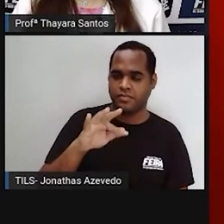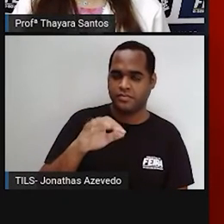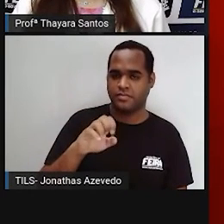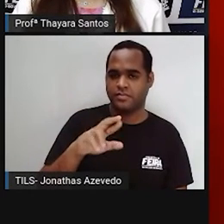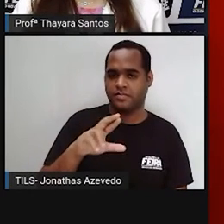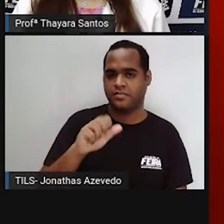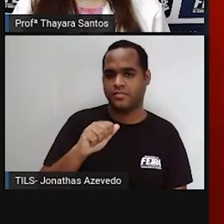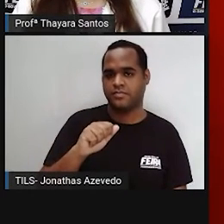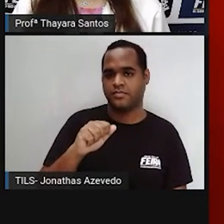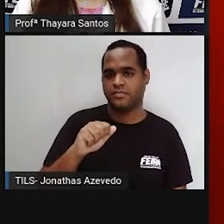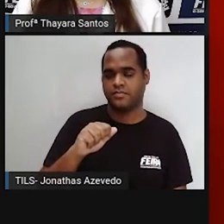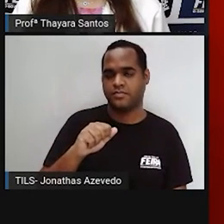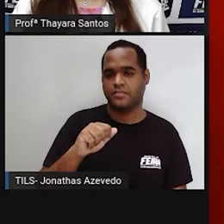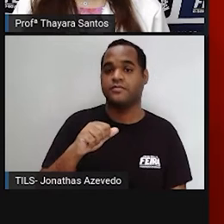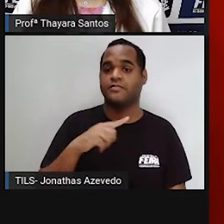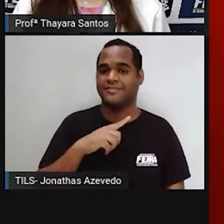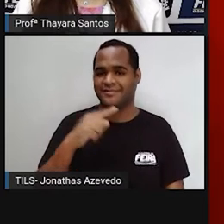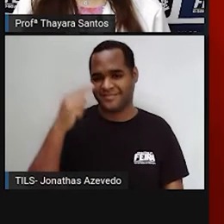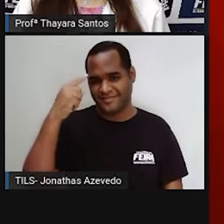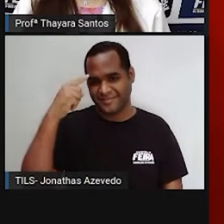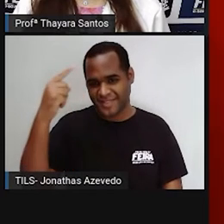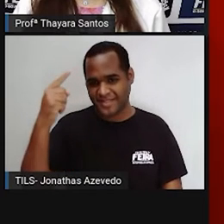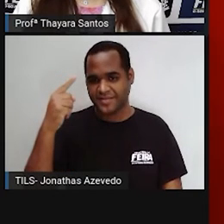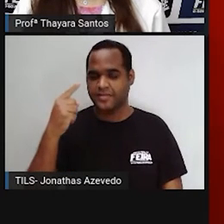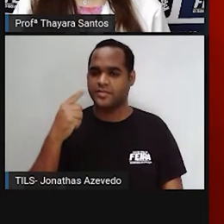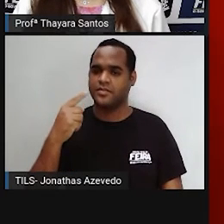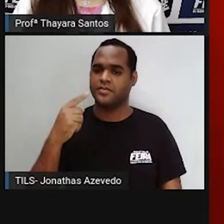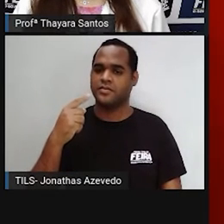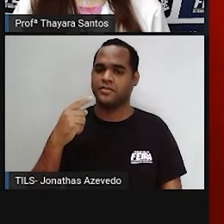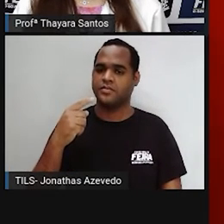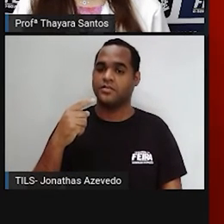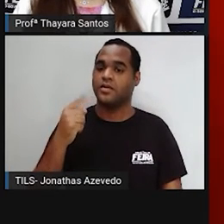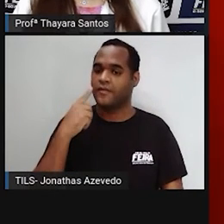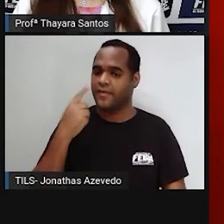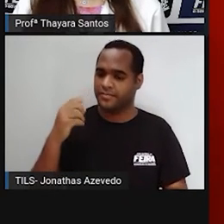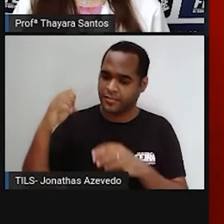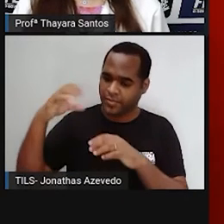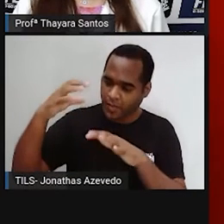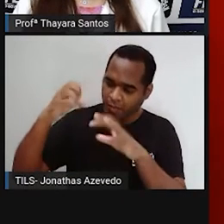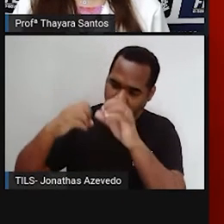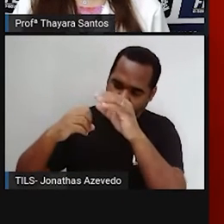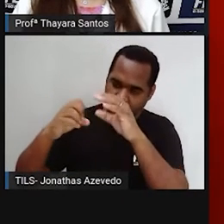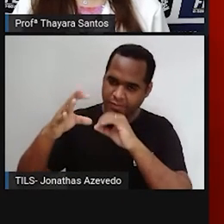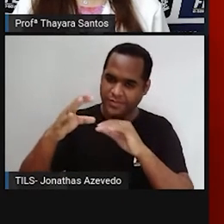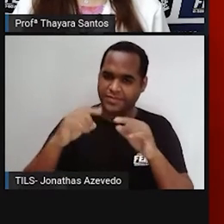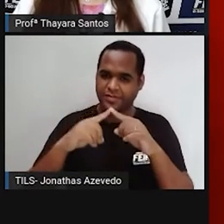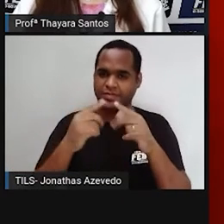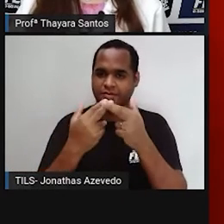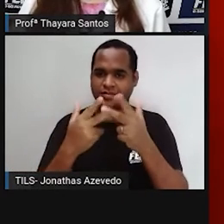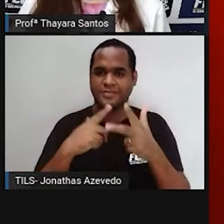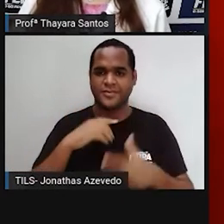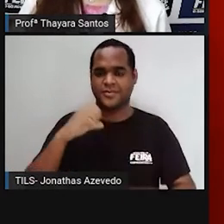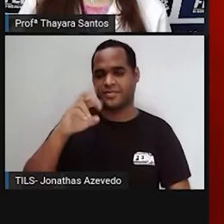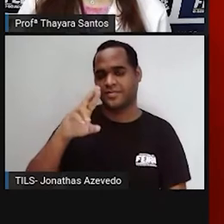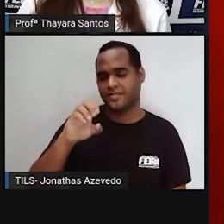A coroa são esses raios aqui que estão sendo emitidos. Então, isso daqui é a coroa.